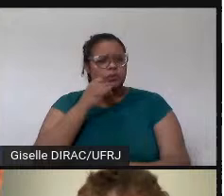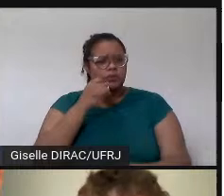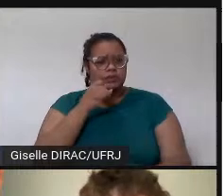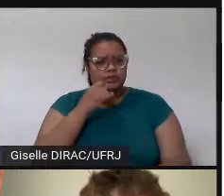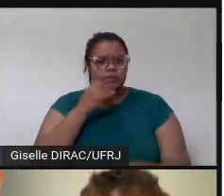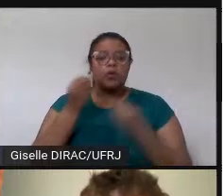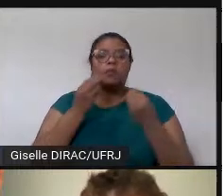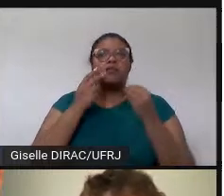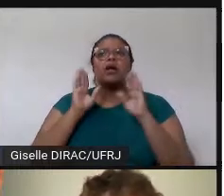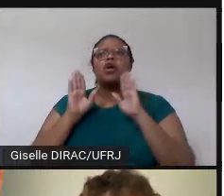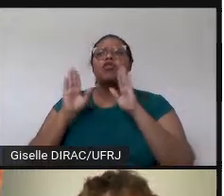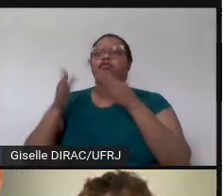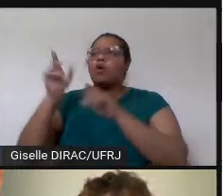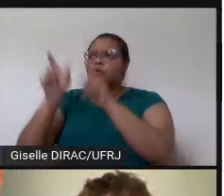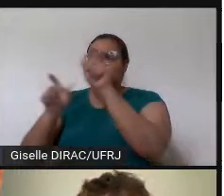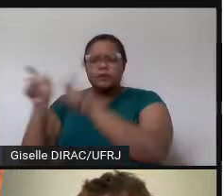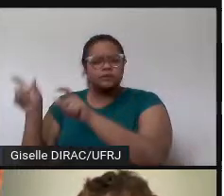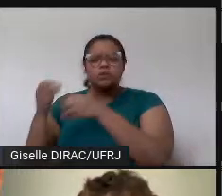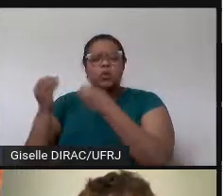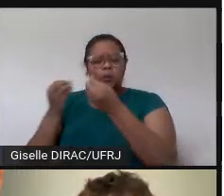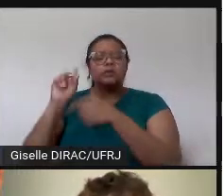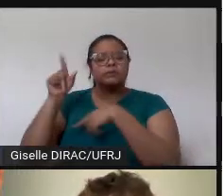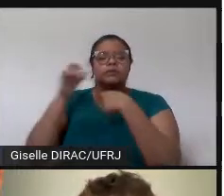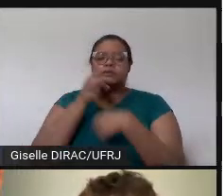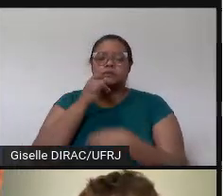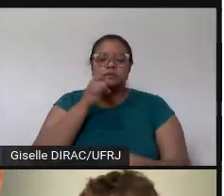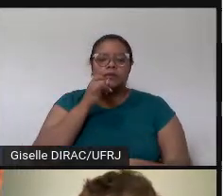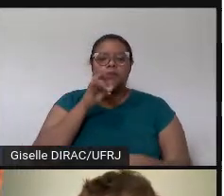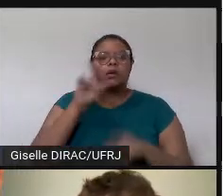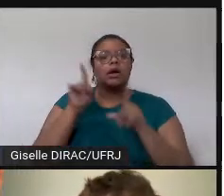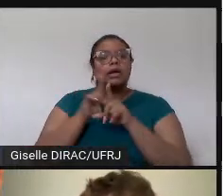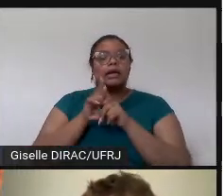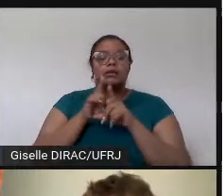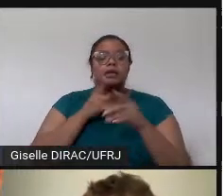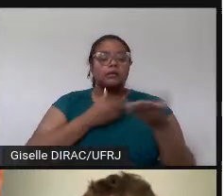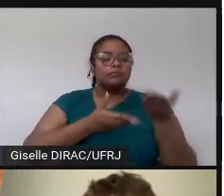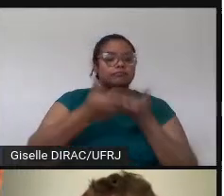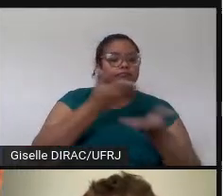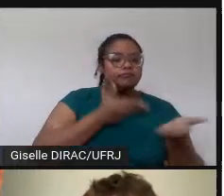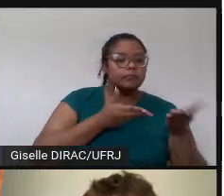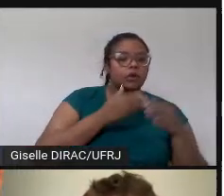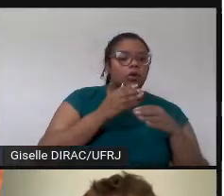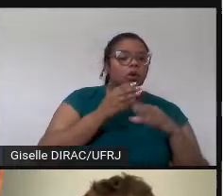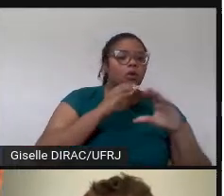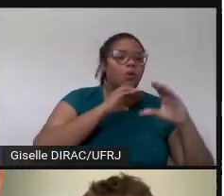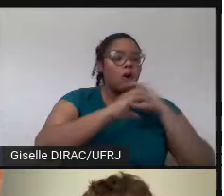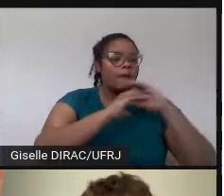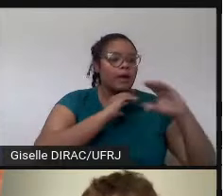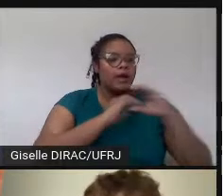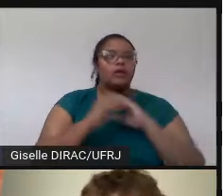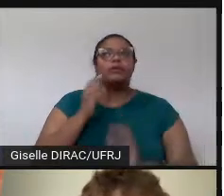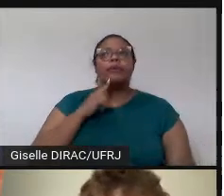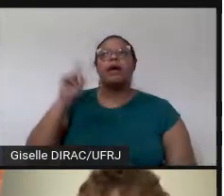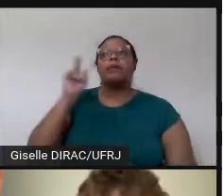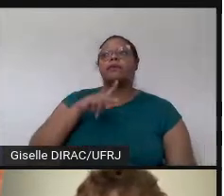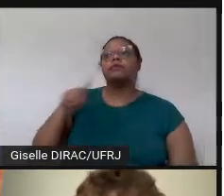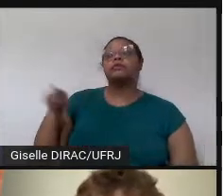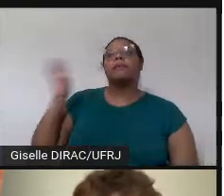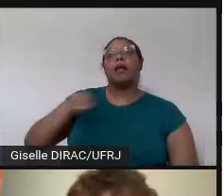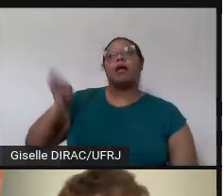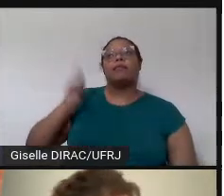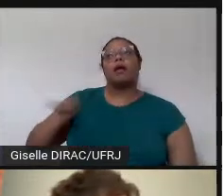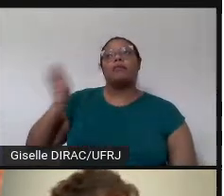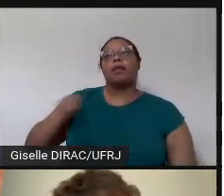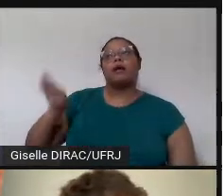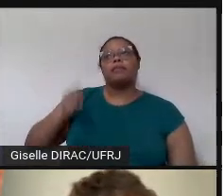eu quero dizer com foco nos participantes. E as aulas são interativas e comunicativas. No sentido de que não é aquela aula que o professor vai para ficar falando,